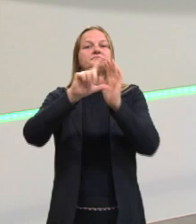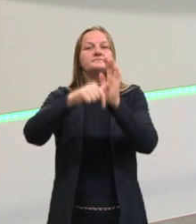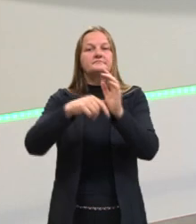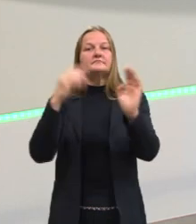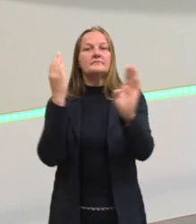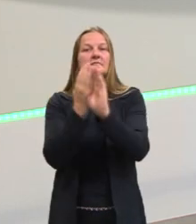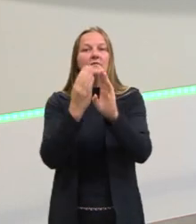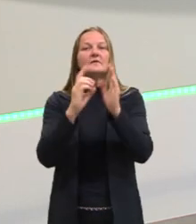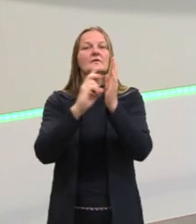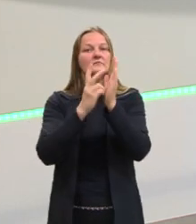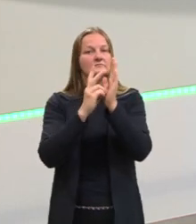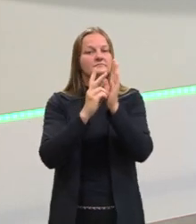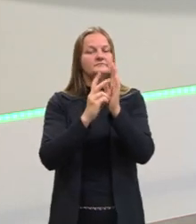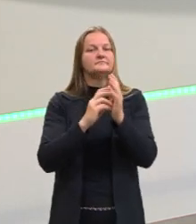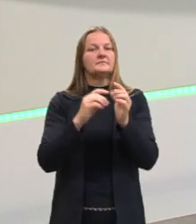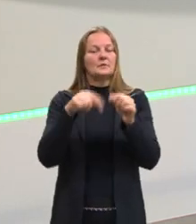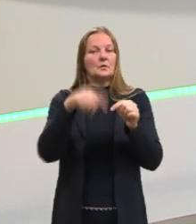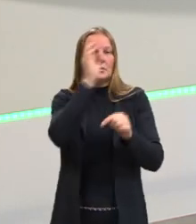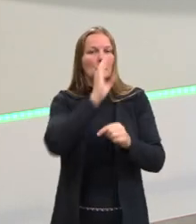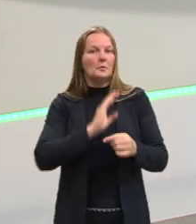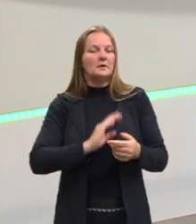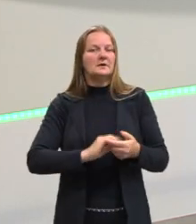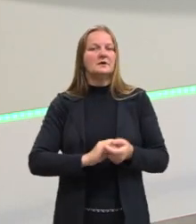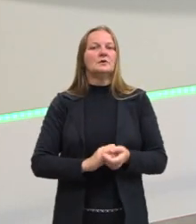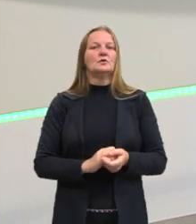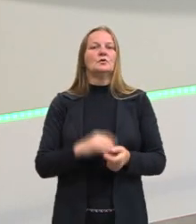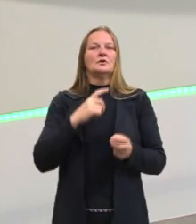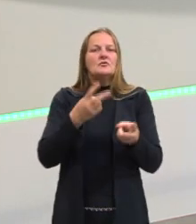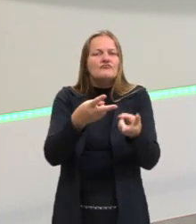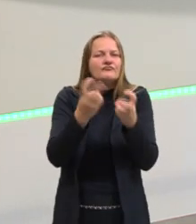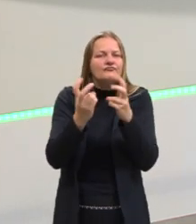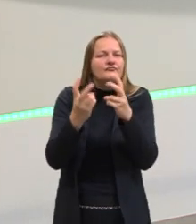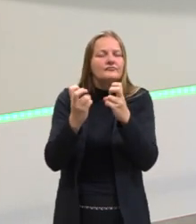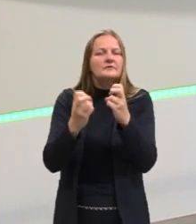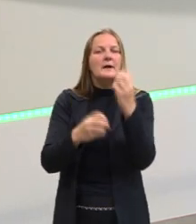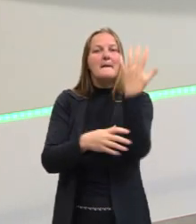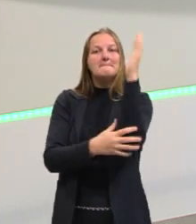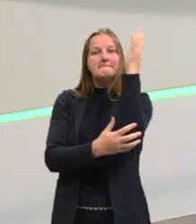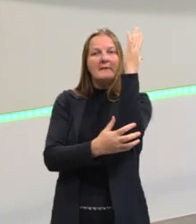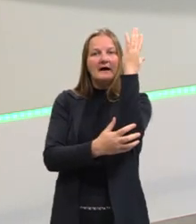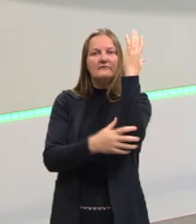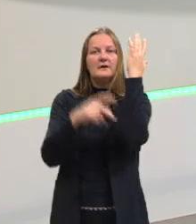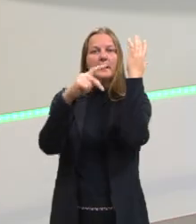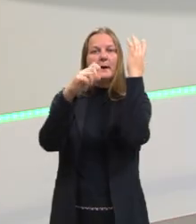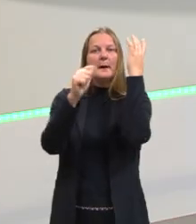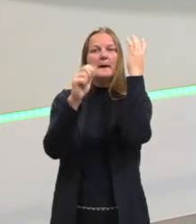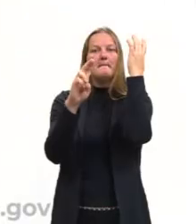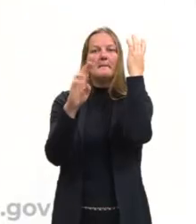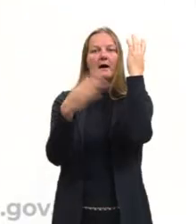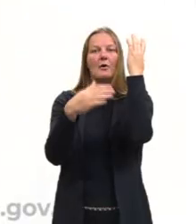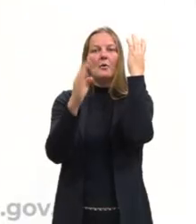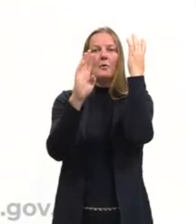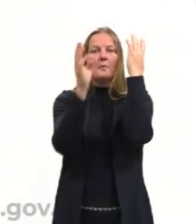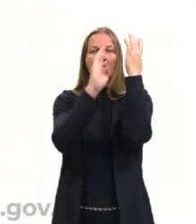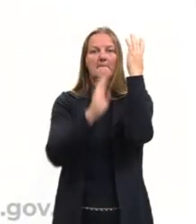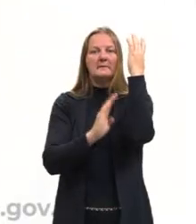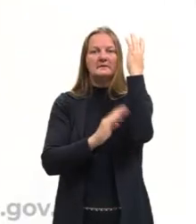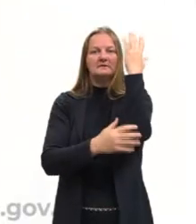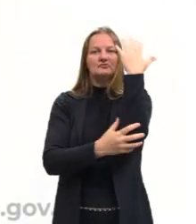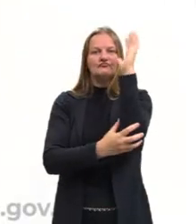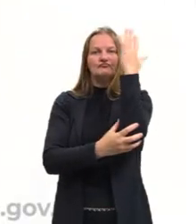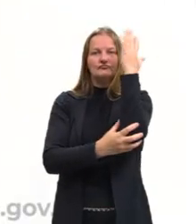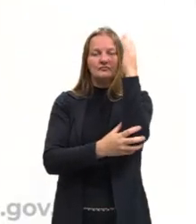do Brasil ali também, entre aspas, né? E a exploração do pau-brasil. E aí começa uma grande exploração da terra, da fauna, da